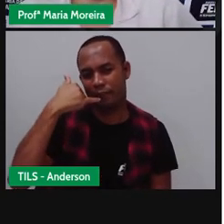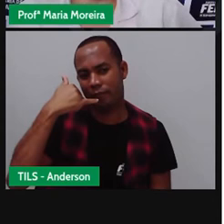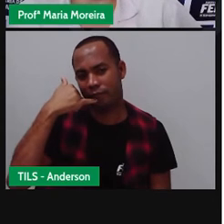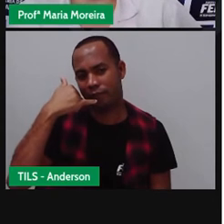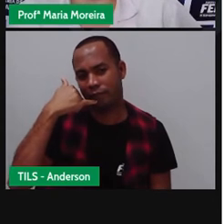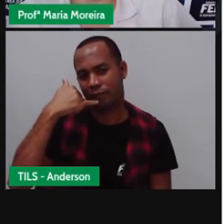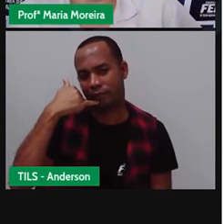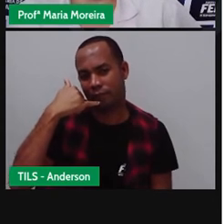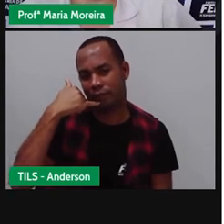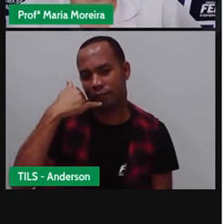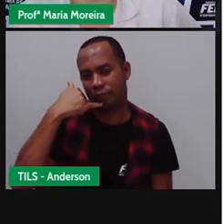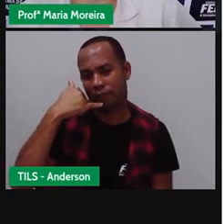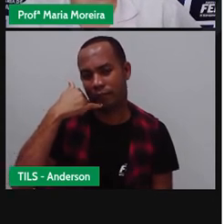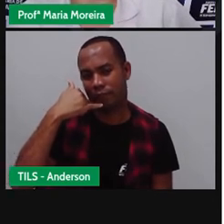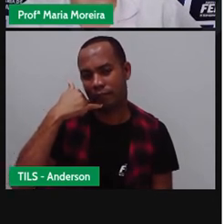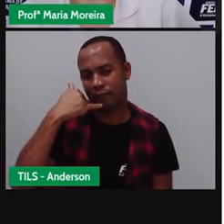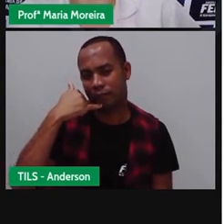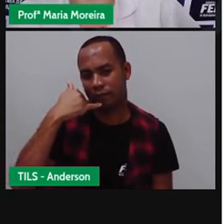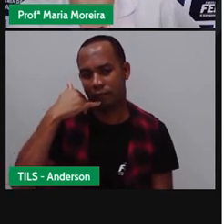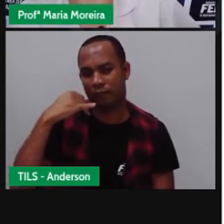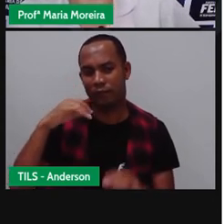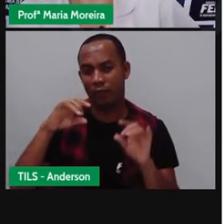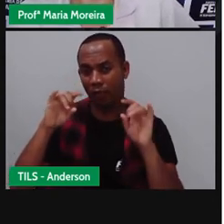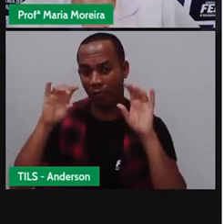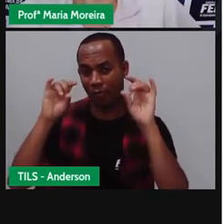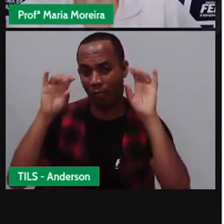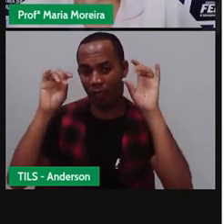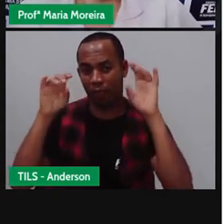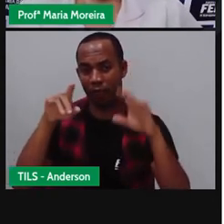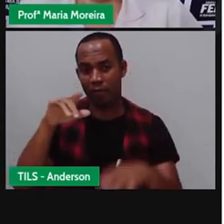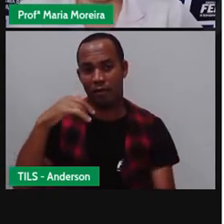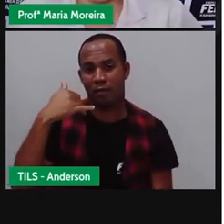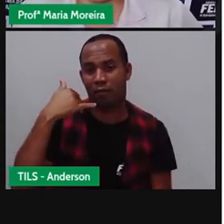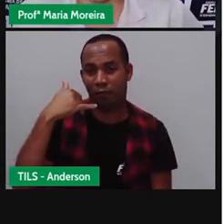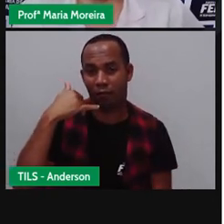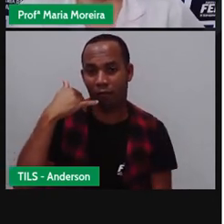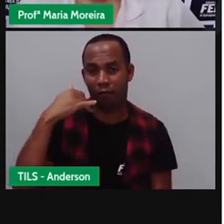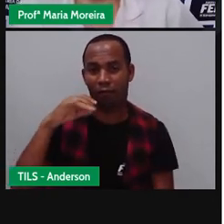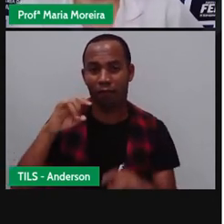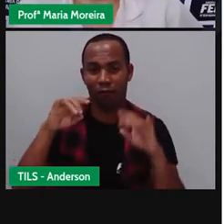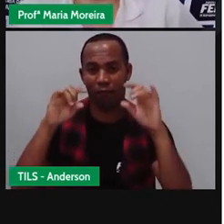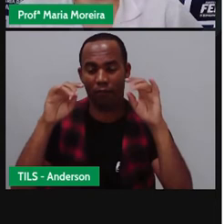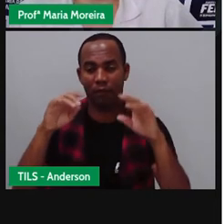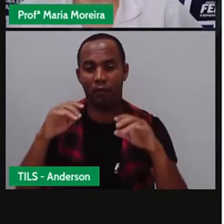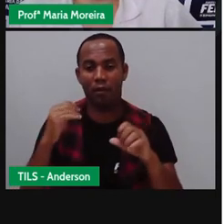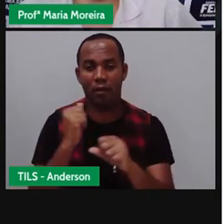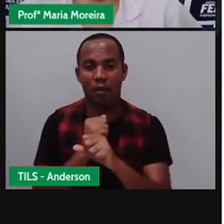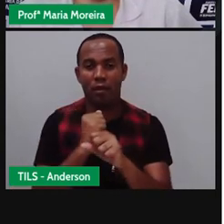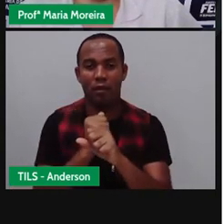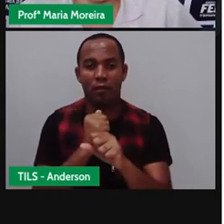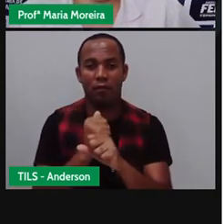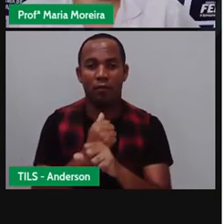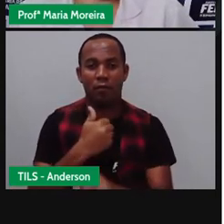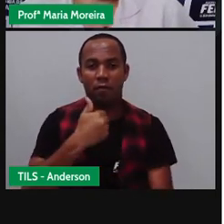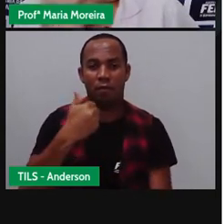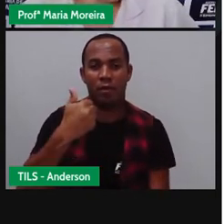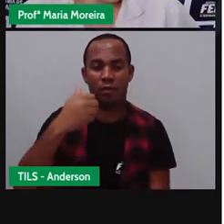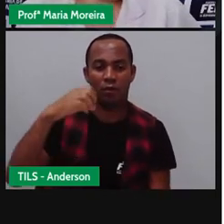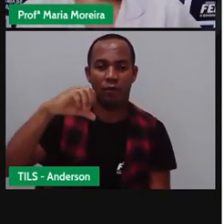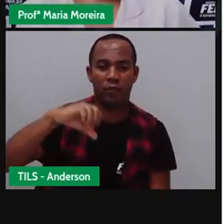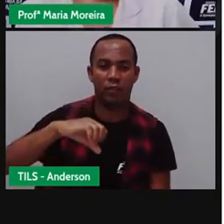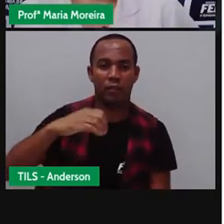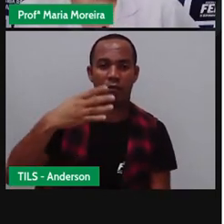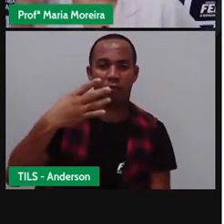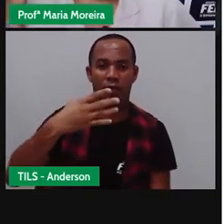E não é qualquer telefone não, isso é um aparelho celular. Pois é. Em 1947, porque a gente